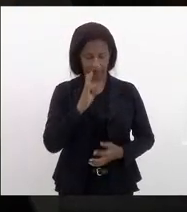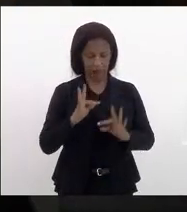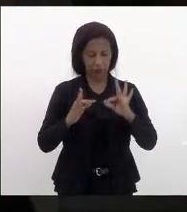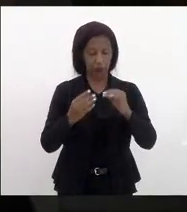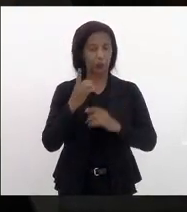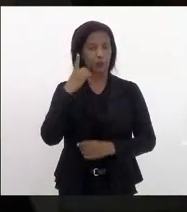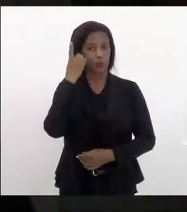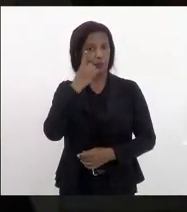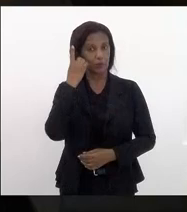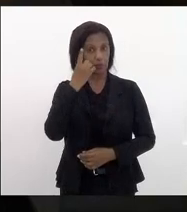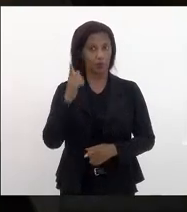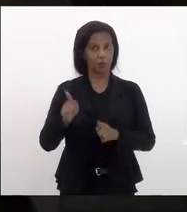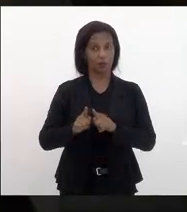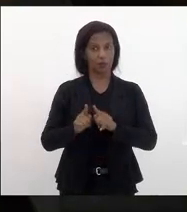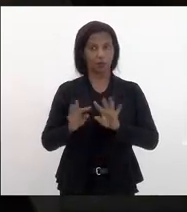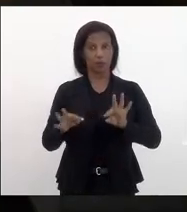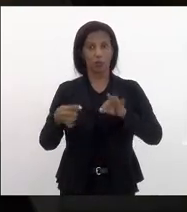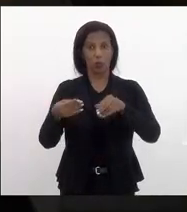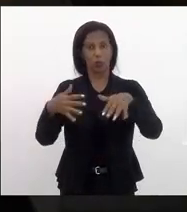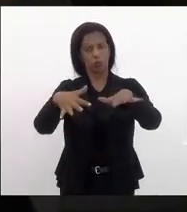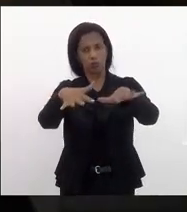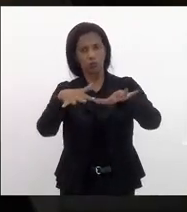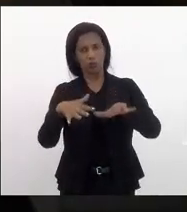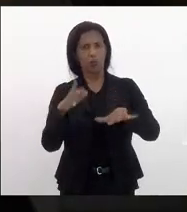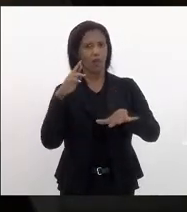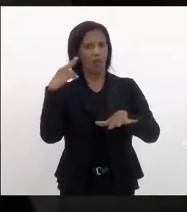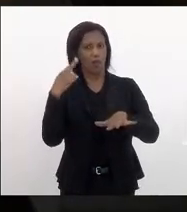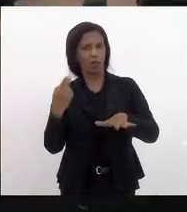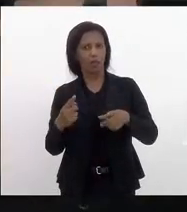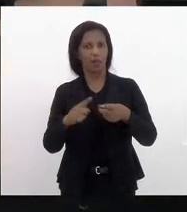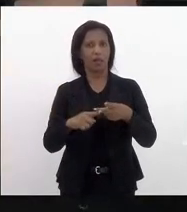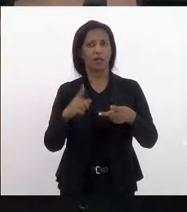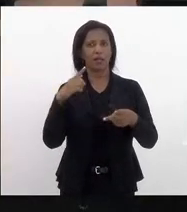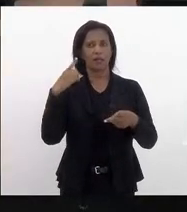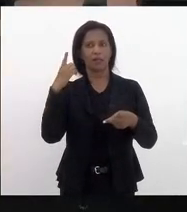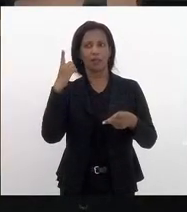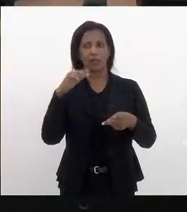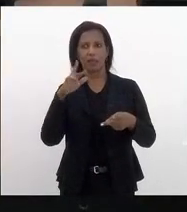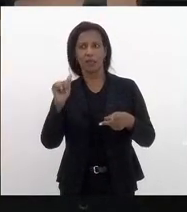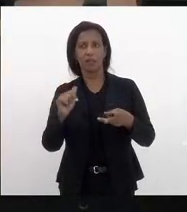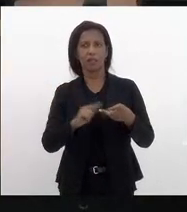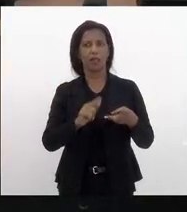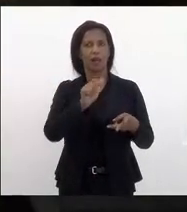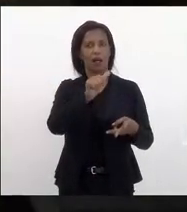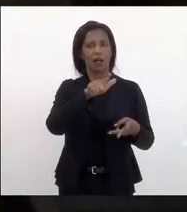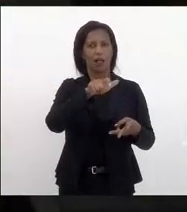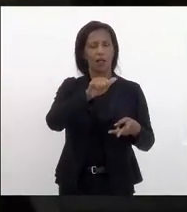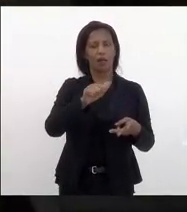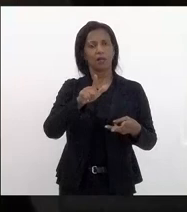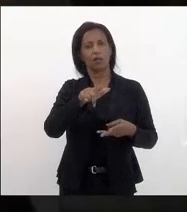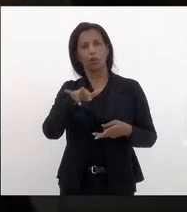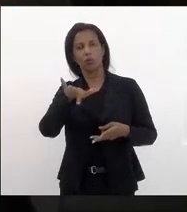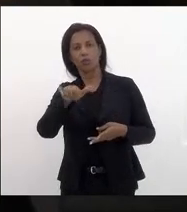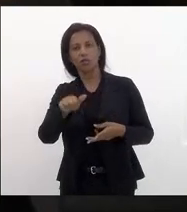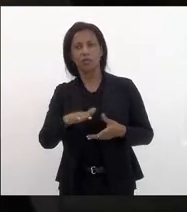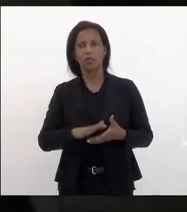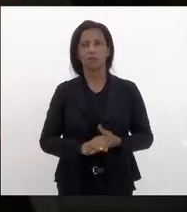deputadas sobretudo aqui presentes em plenário ainda Renata Souza Dani Monteiro Alana Passos Lucinha